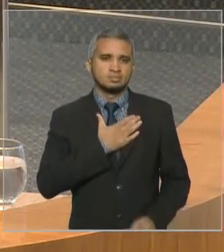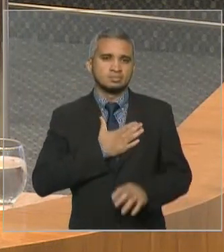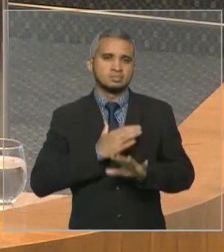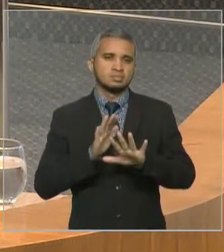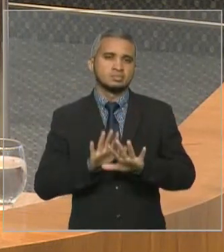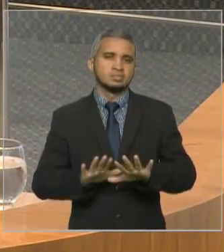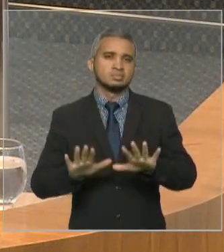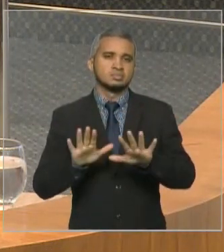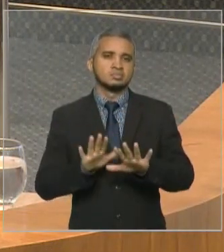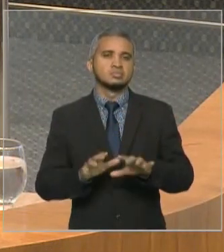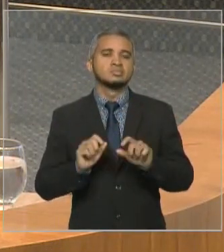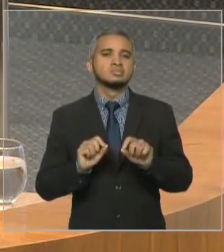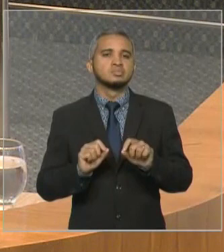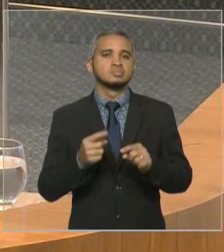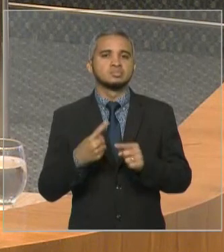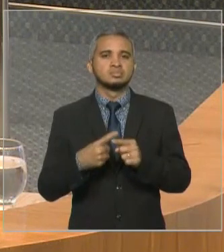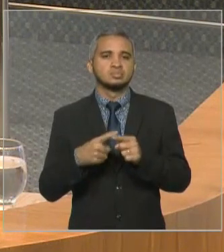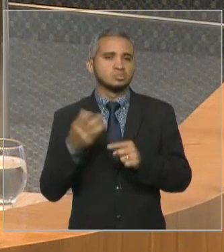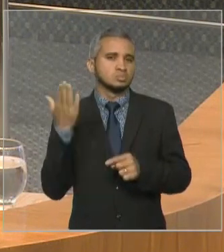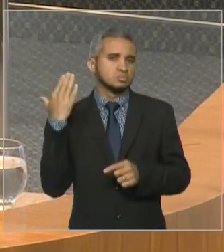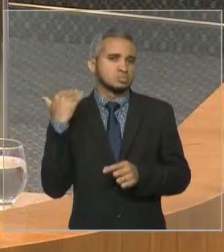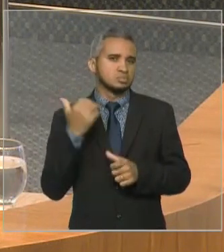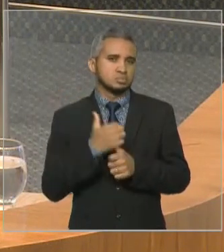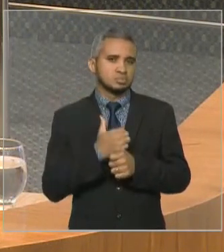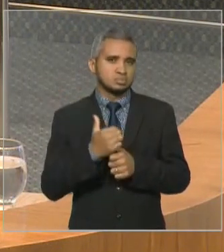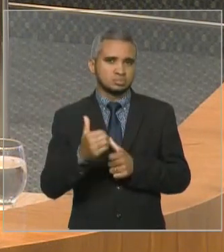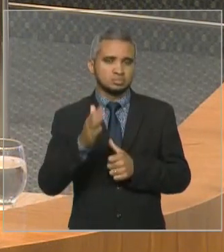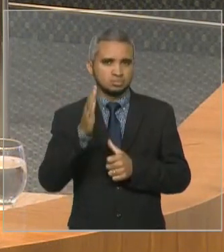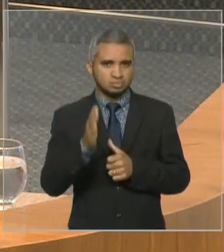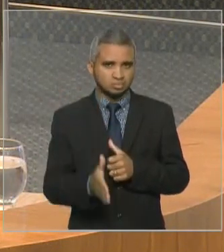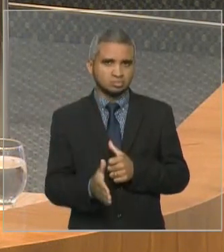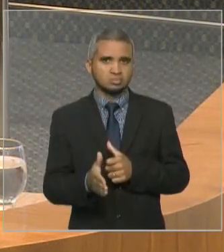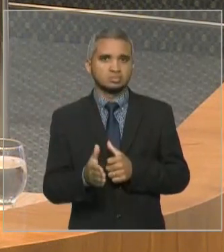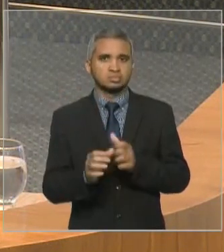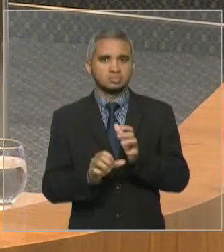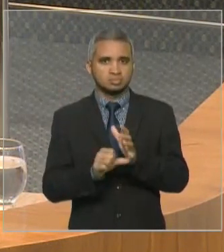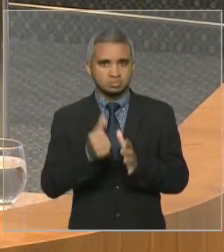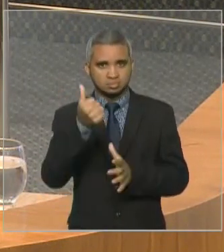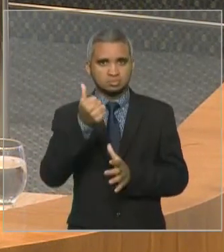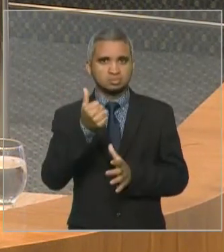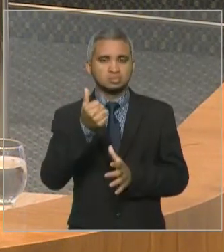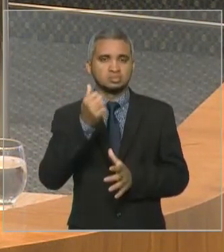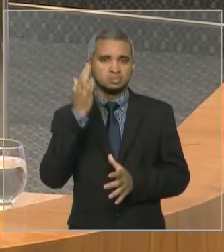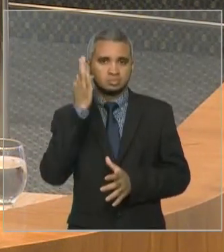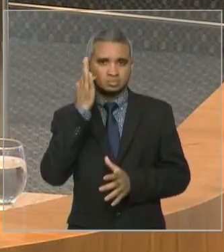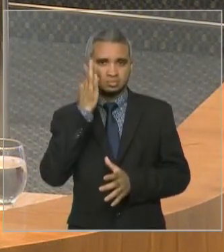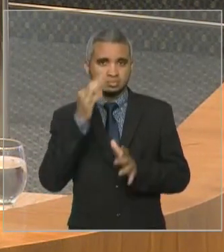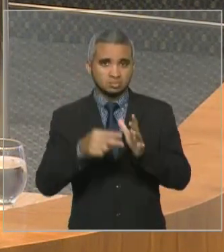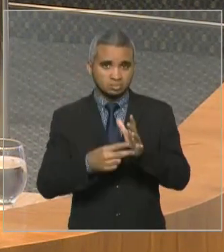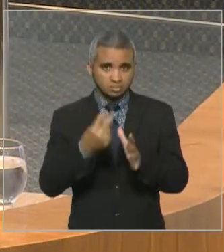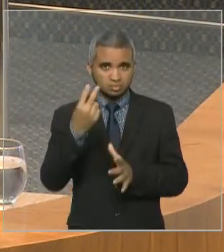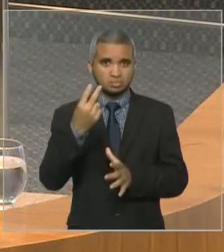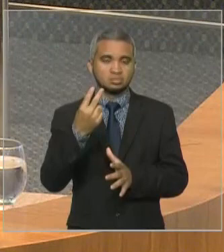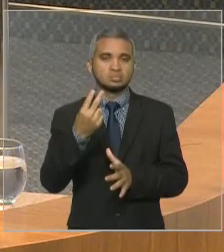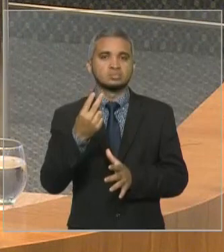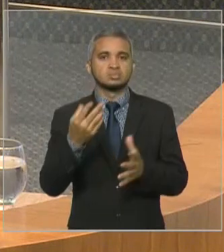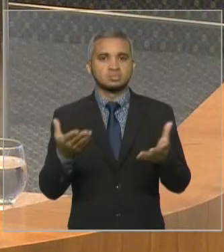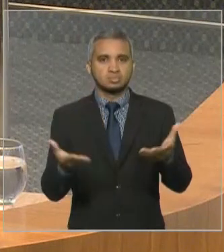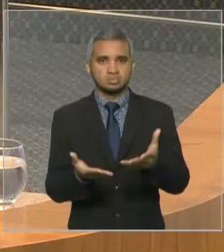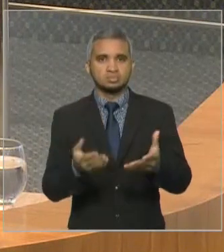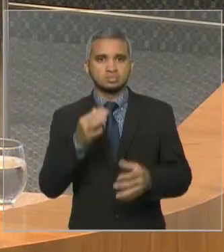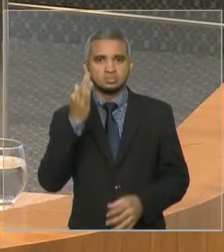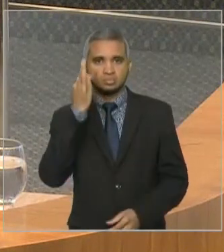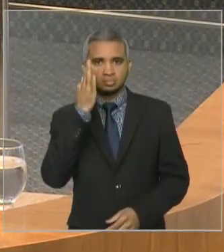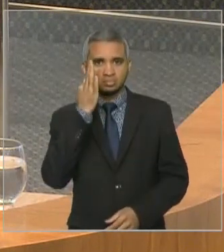primeiro governo, que faz parte do segundo governo, que participou da primeira eleição do governador Flávio, da segunda eleição do governador Flávio, a gente tem